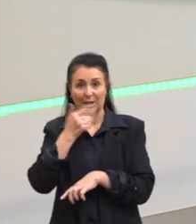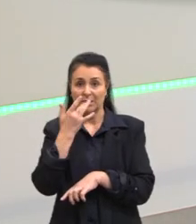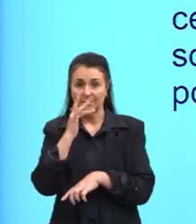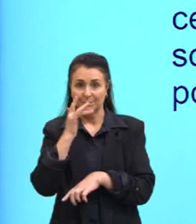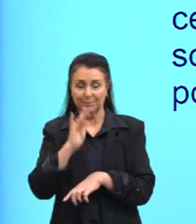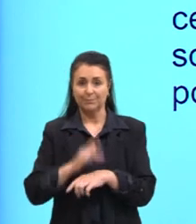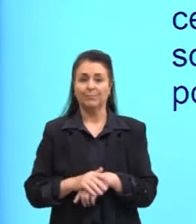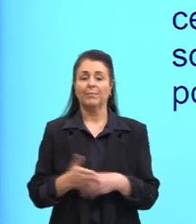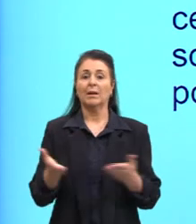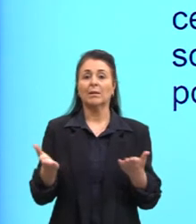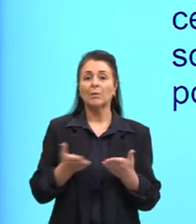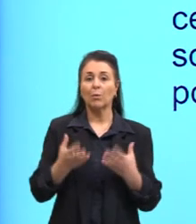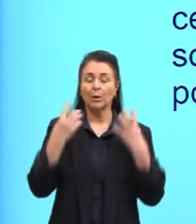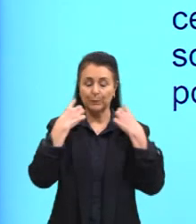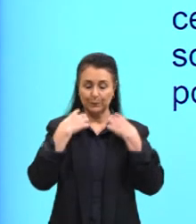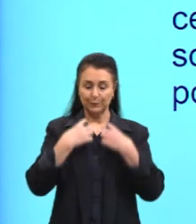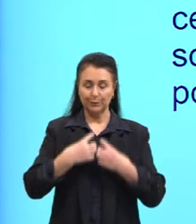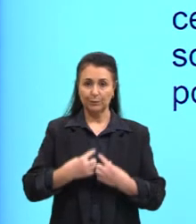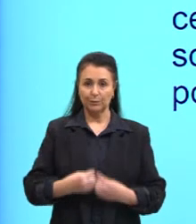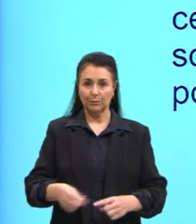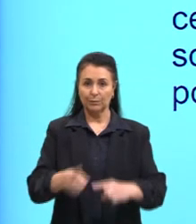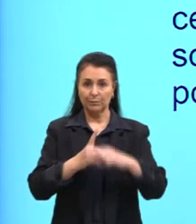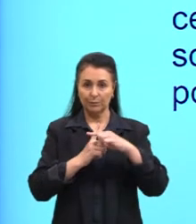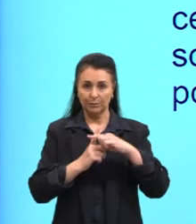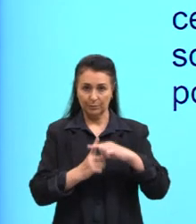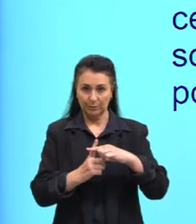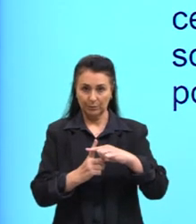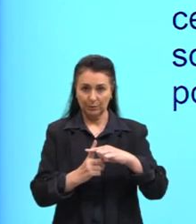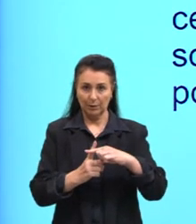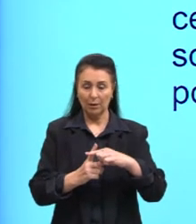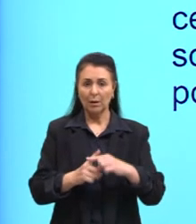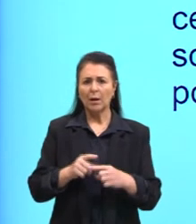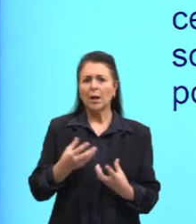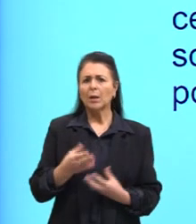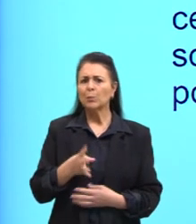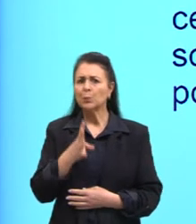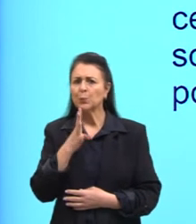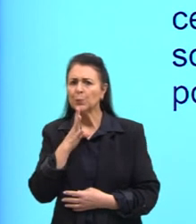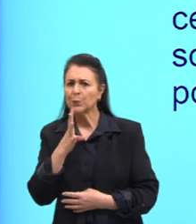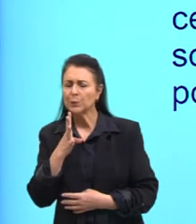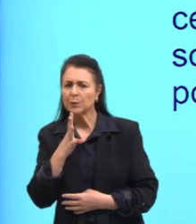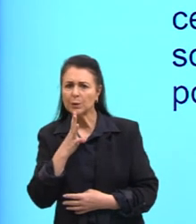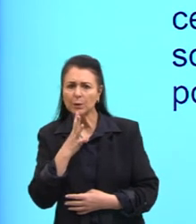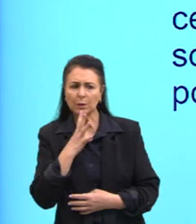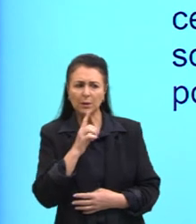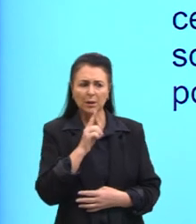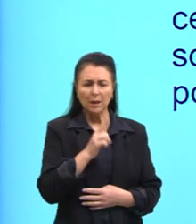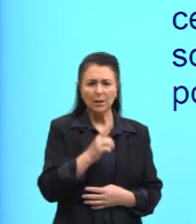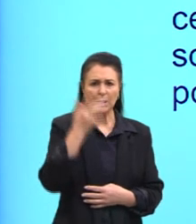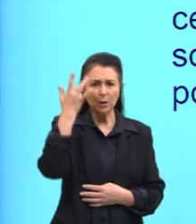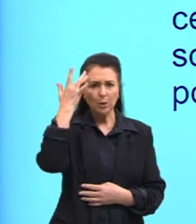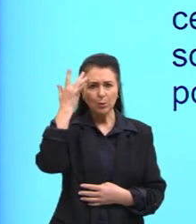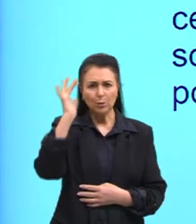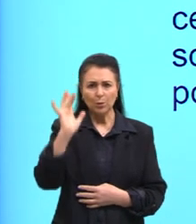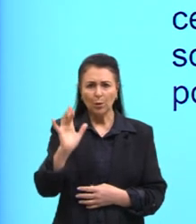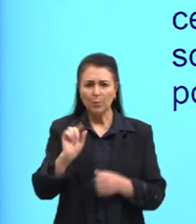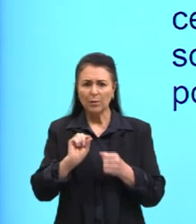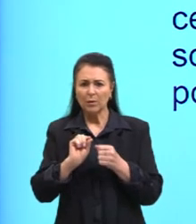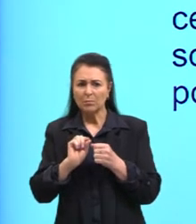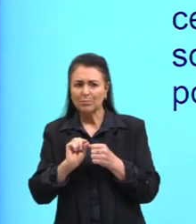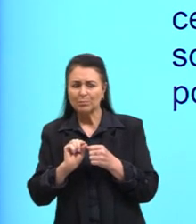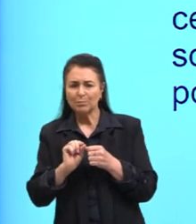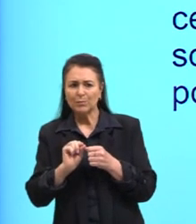Peruvaz de Caminha, esse carinha aqui, esse rapaz, ele ficou muito conhecido e ele não soube, infelizmente, porque ele morre em 1500